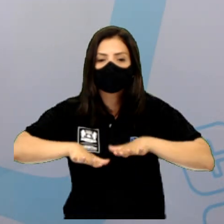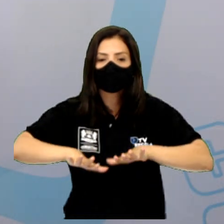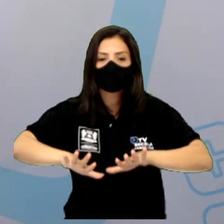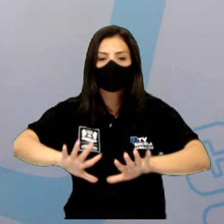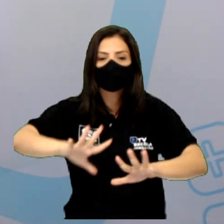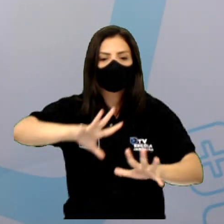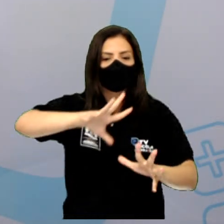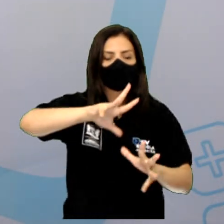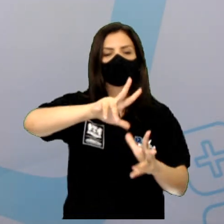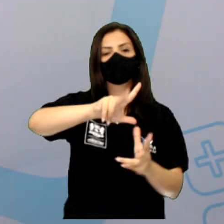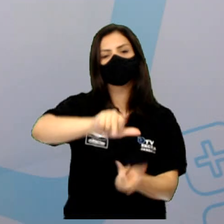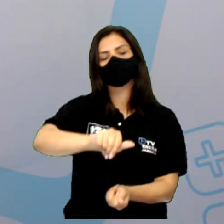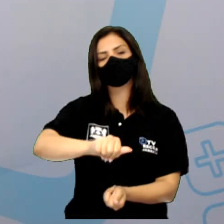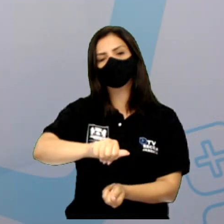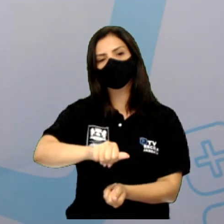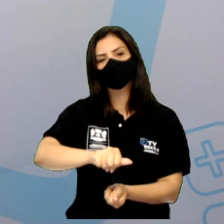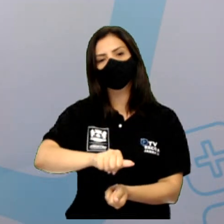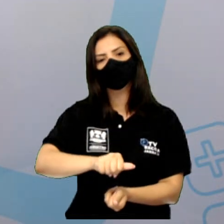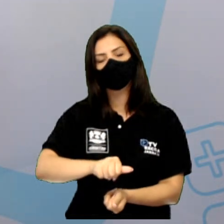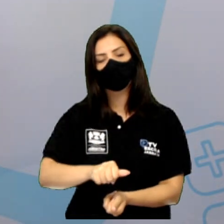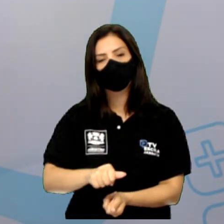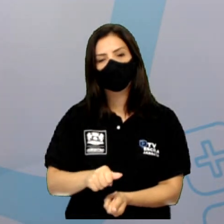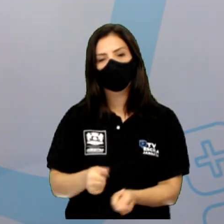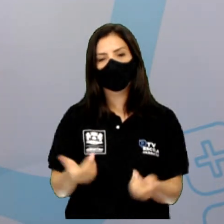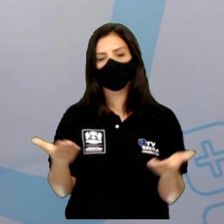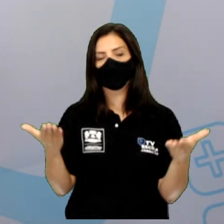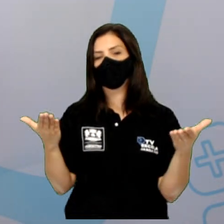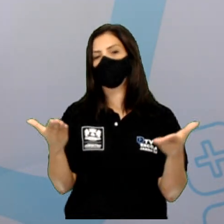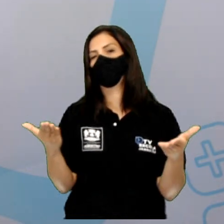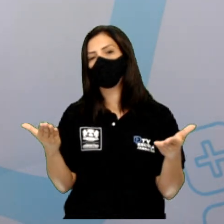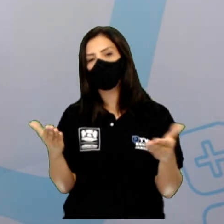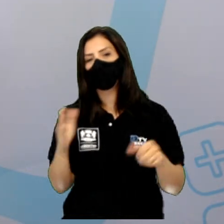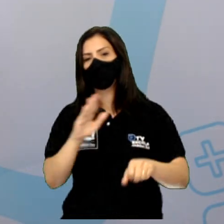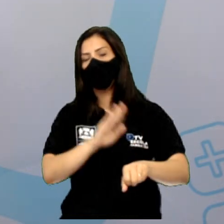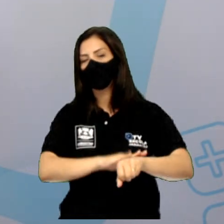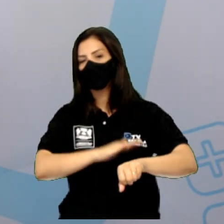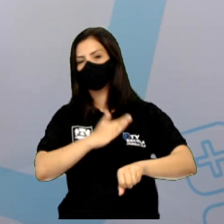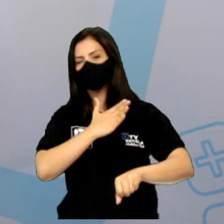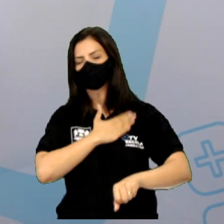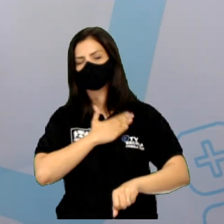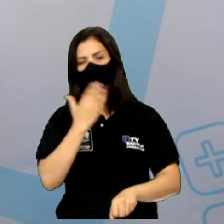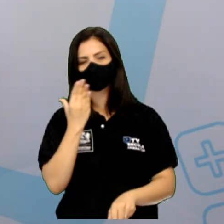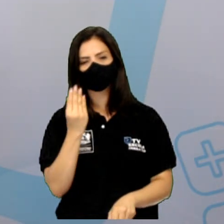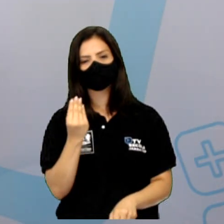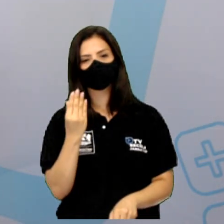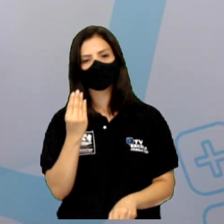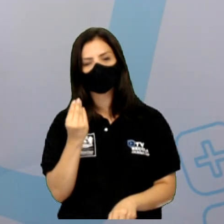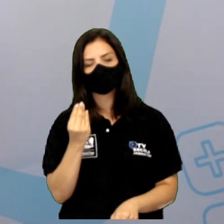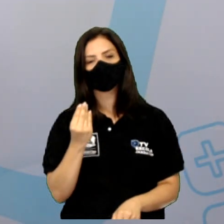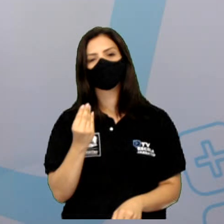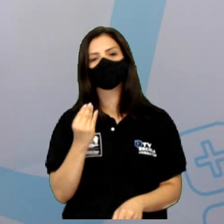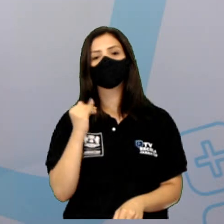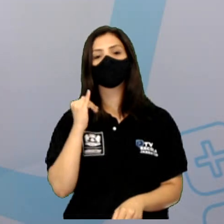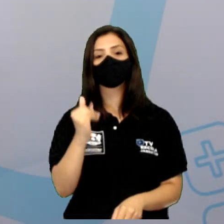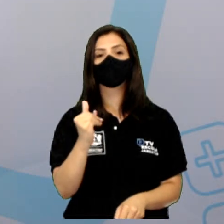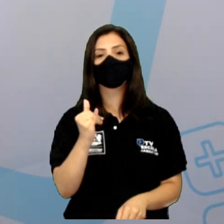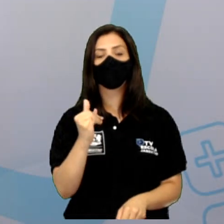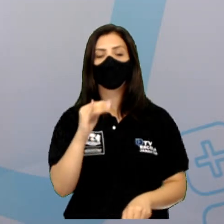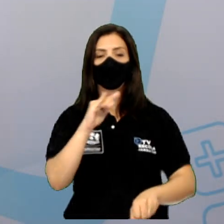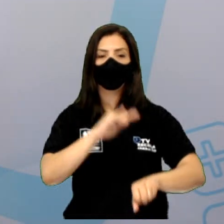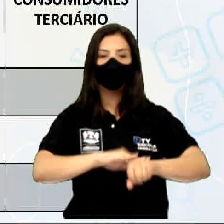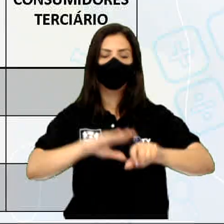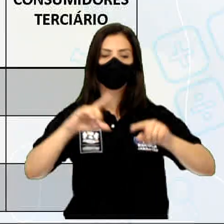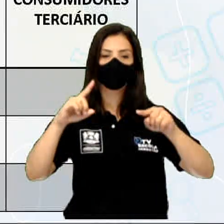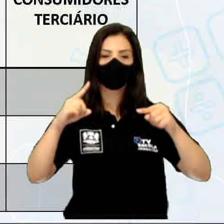Agora vamos para aquela hora, eu gosto bastante de falar para vocês, que é a hora do desafio.